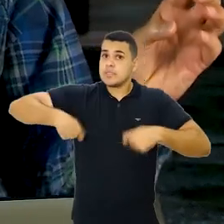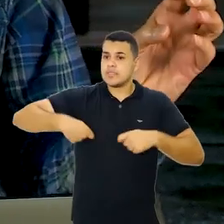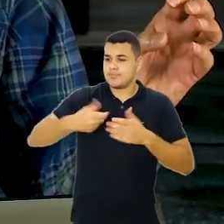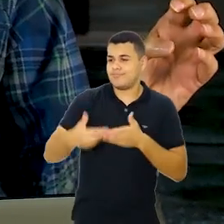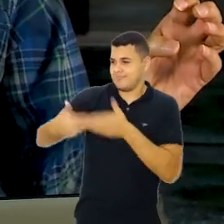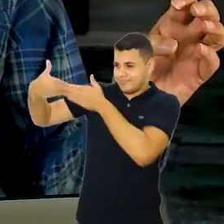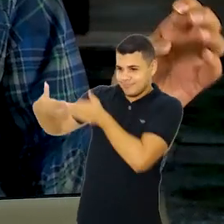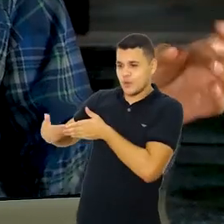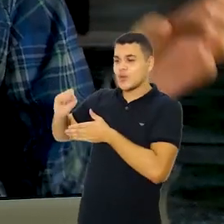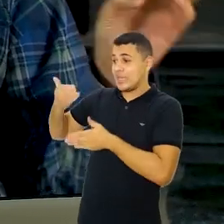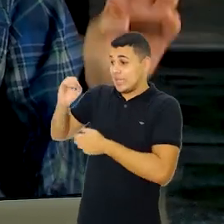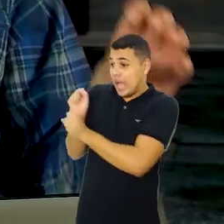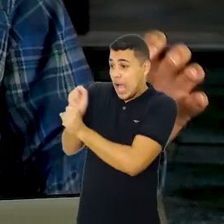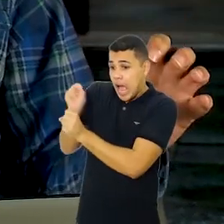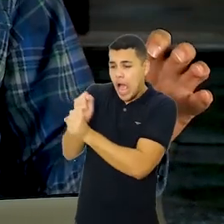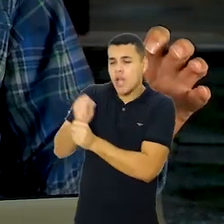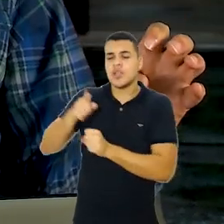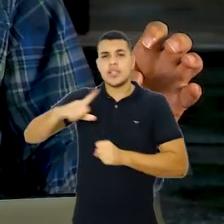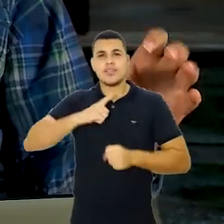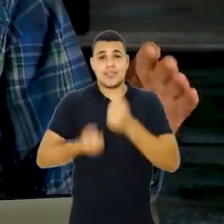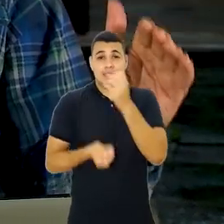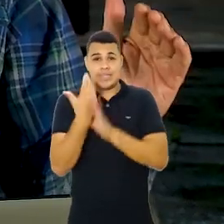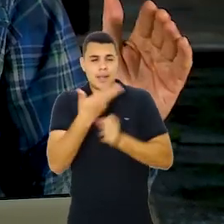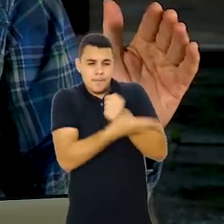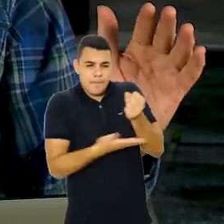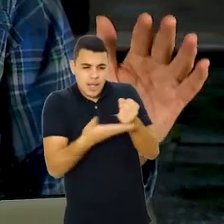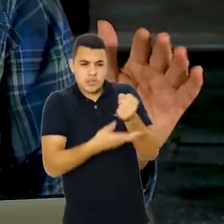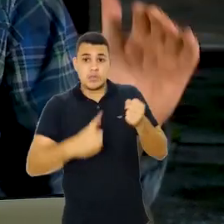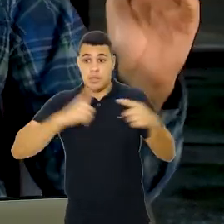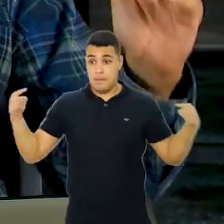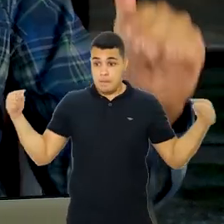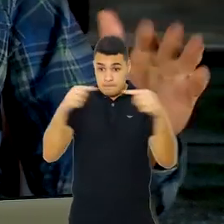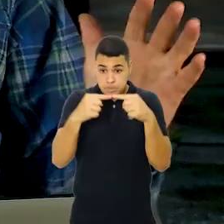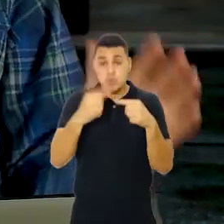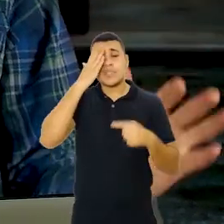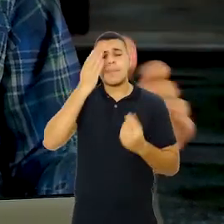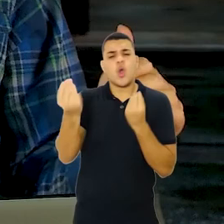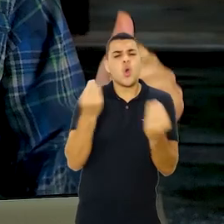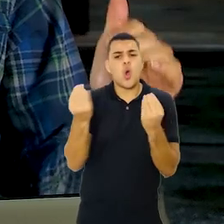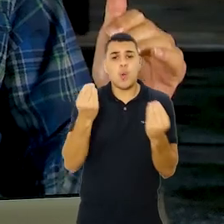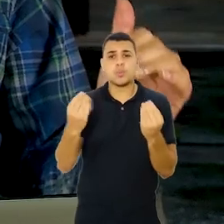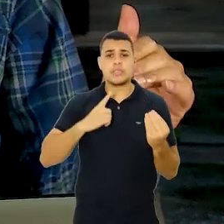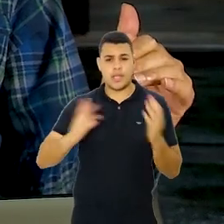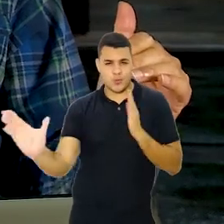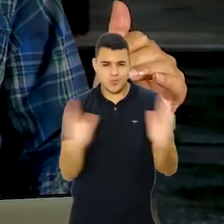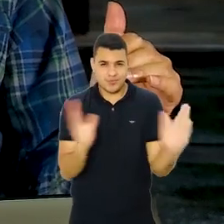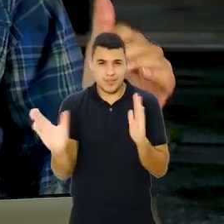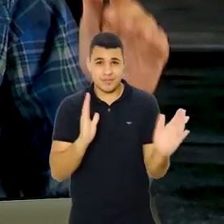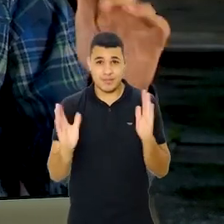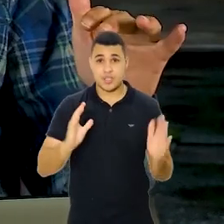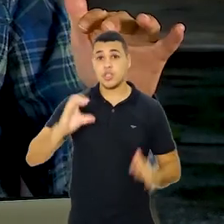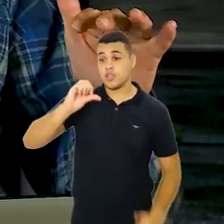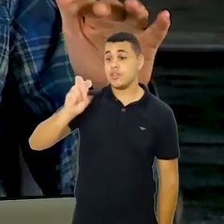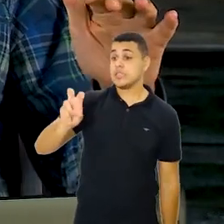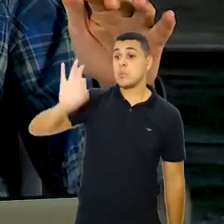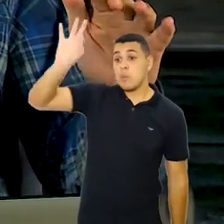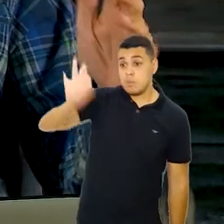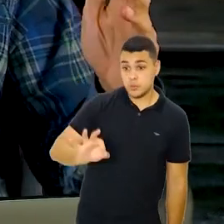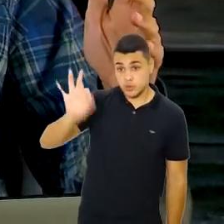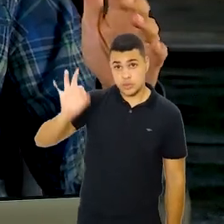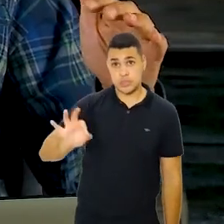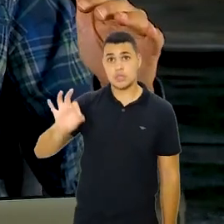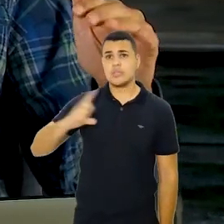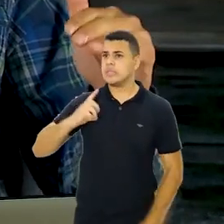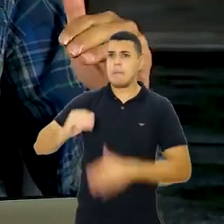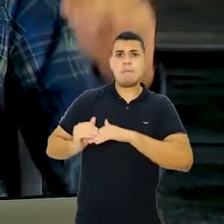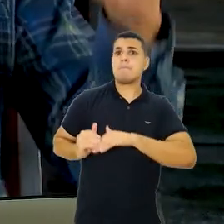excluir desses últimos 10 anos os anos epidêmicos. E aí você constrói uma média que a gente chama de índice endêmico. Aplica-se o